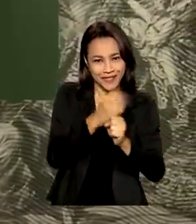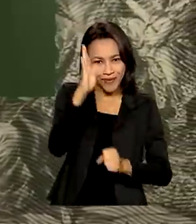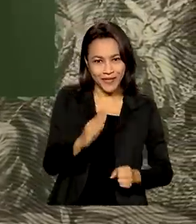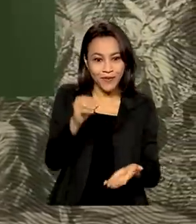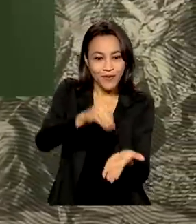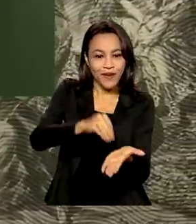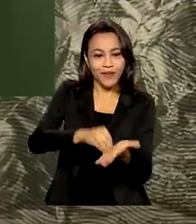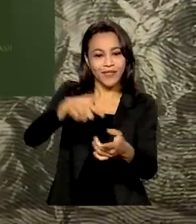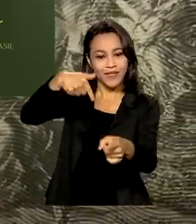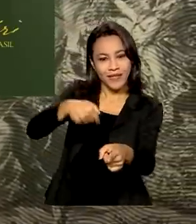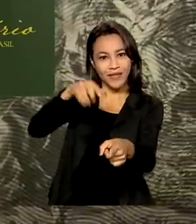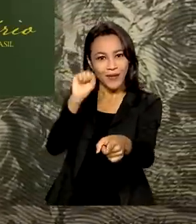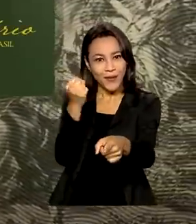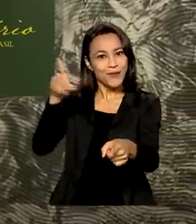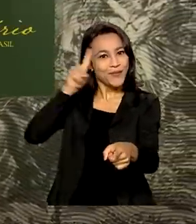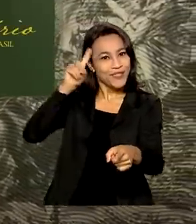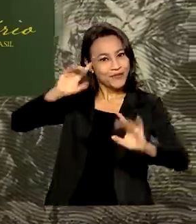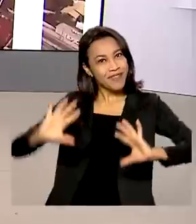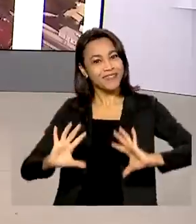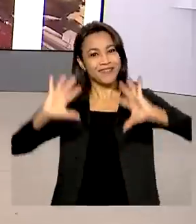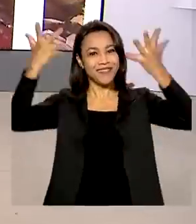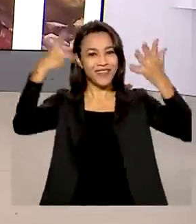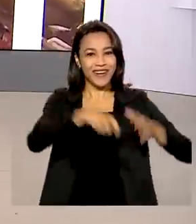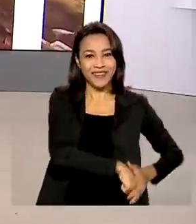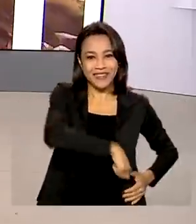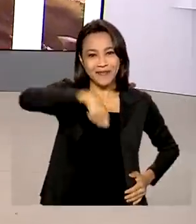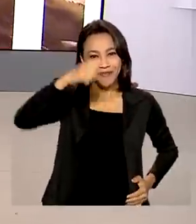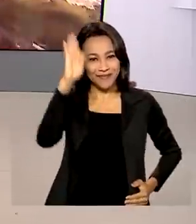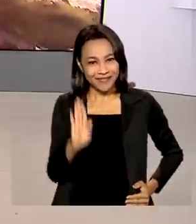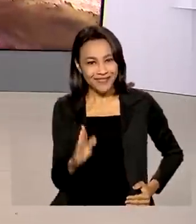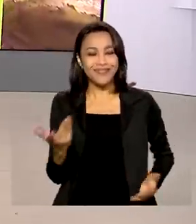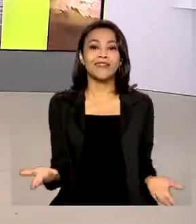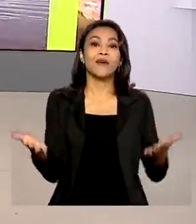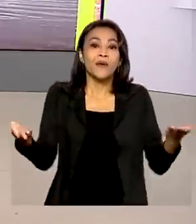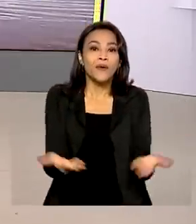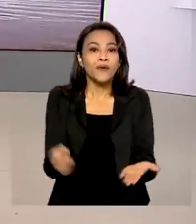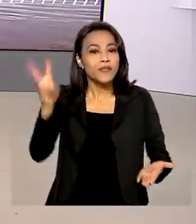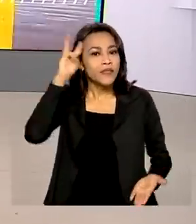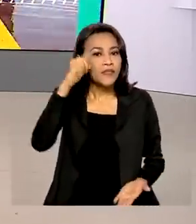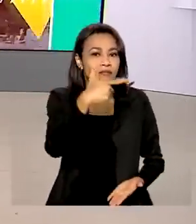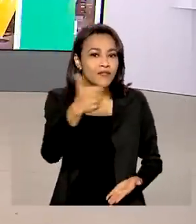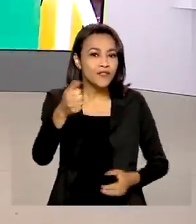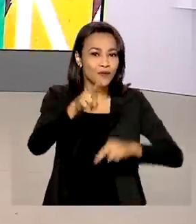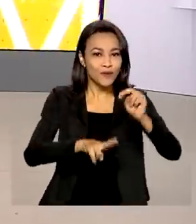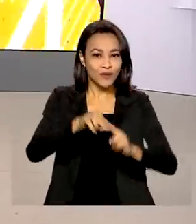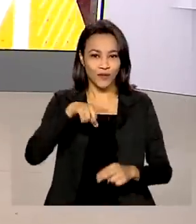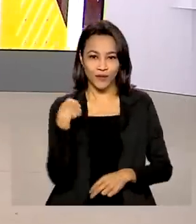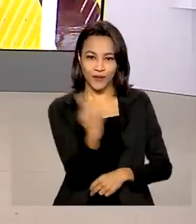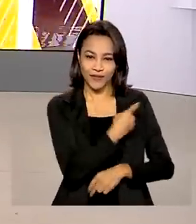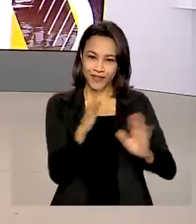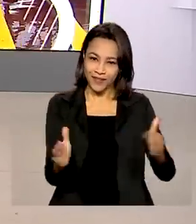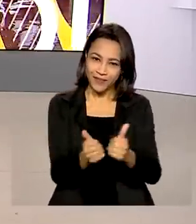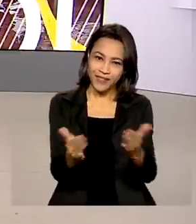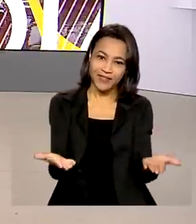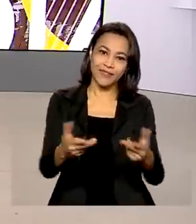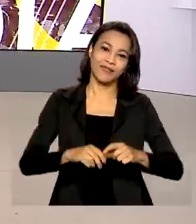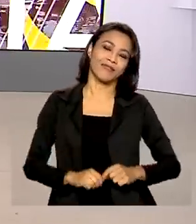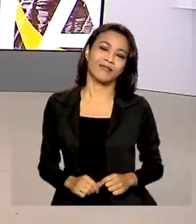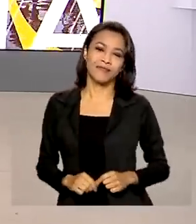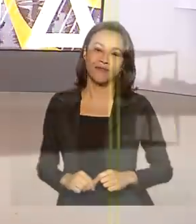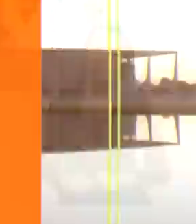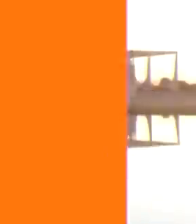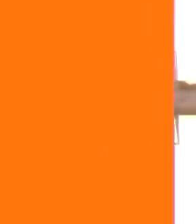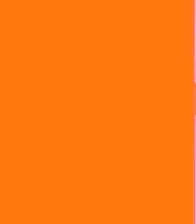78 dias para a comemoração. Terça-feira, 21 de junho, o Brasil em Dia já está no ar.